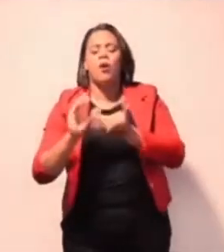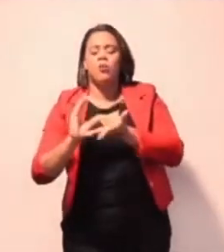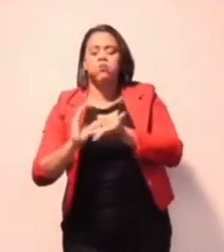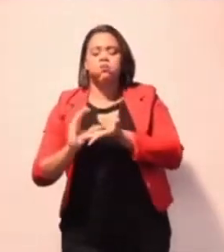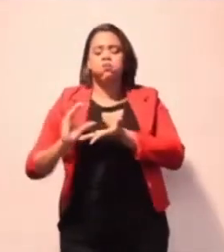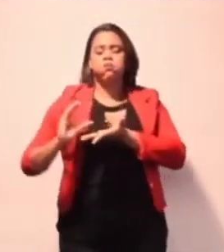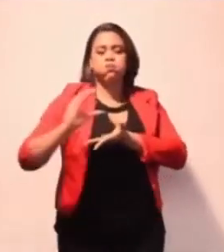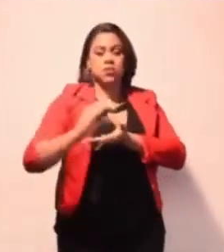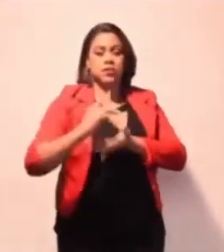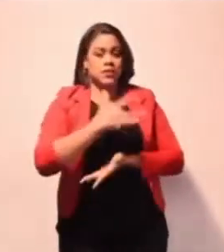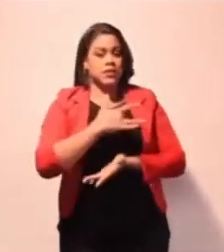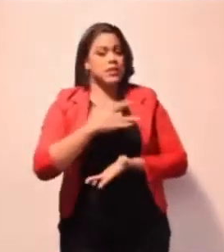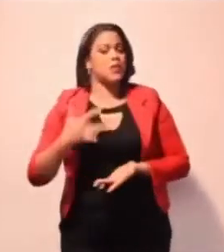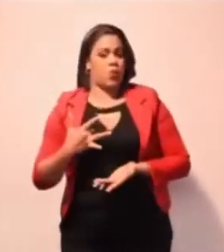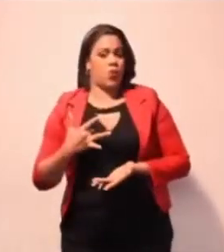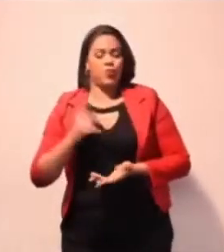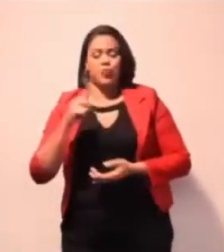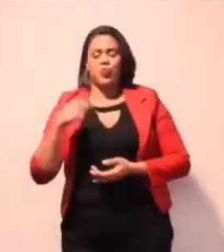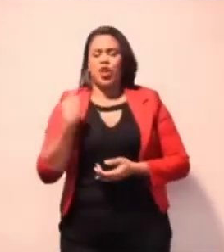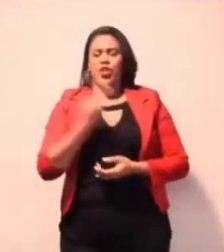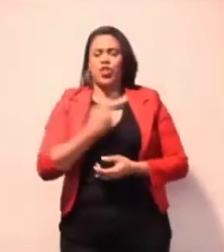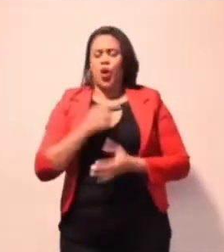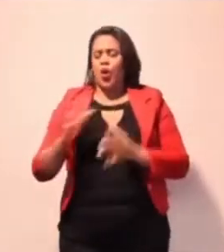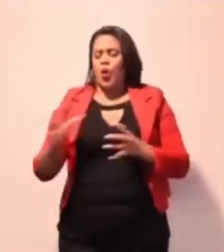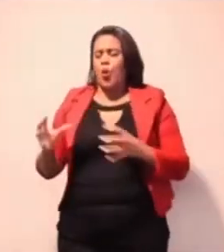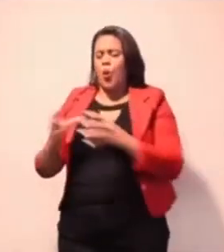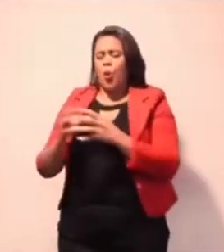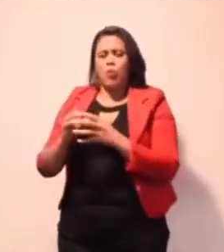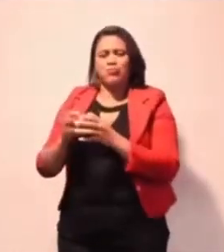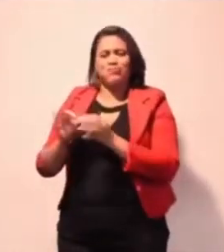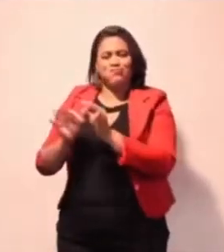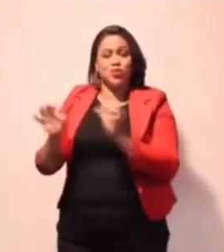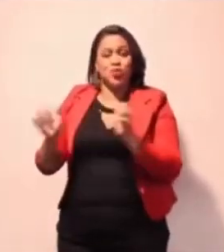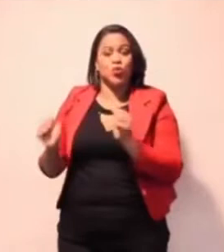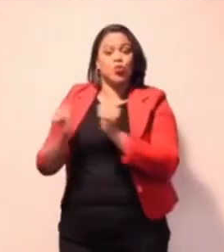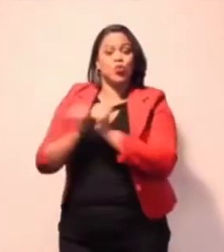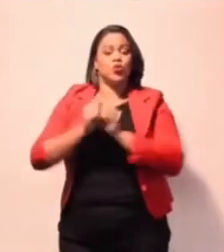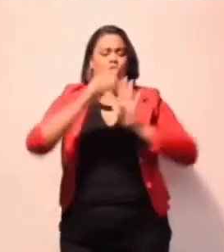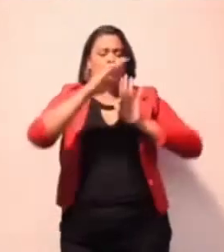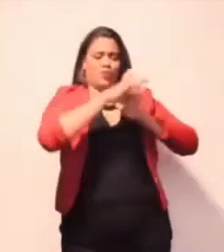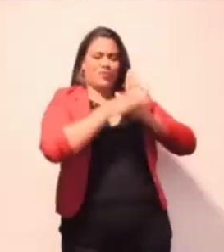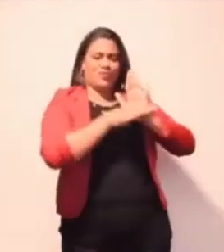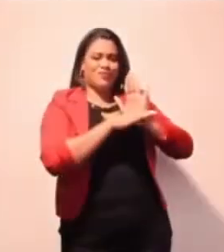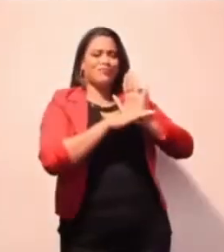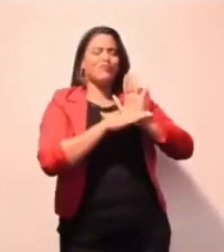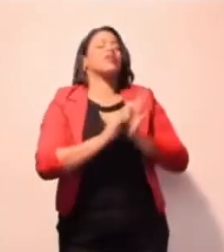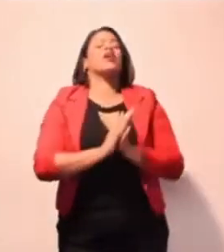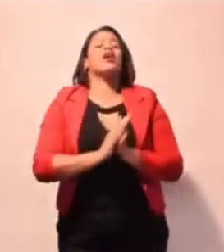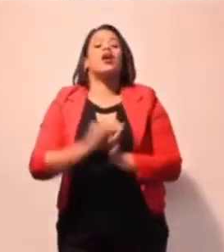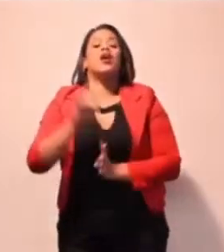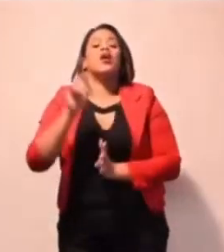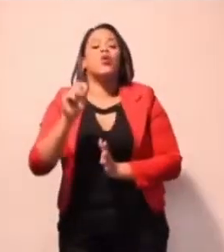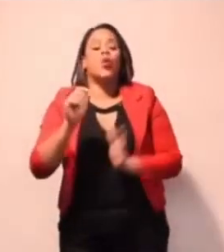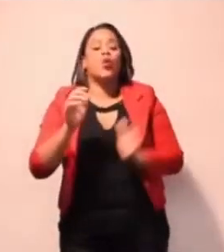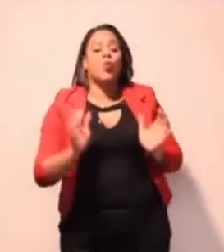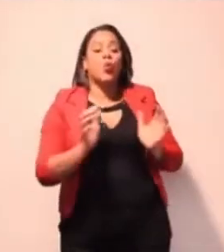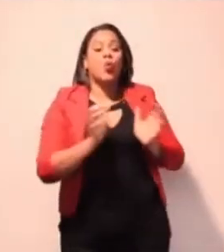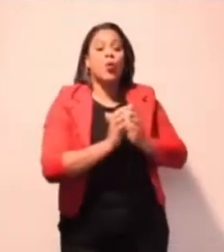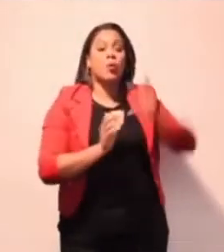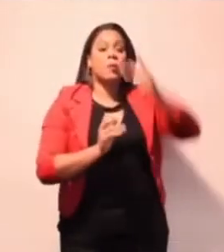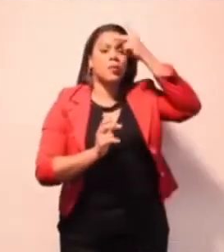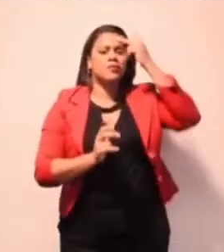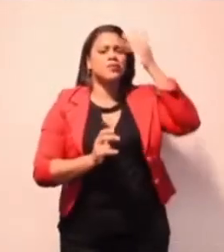nossa equipe de governo será formada por pessoas